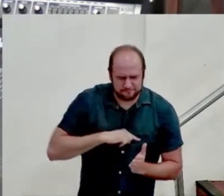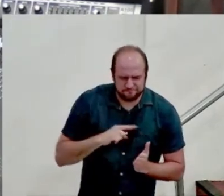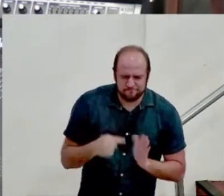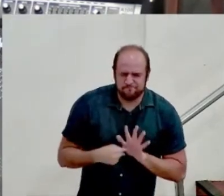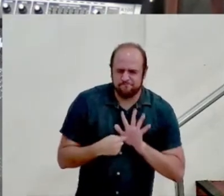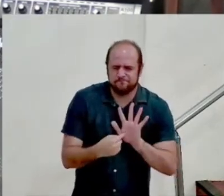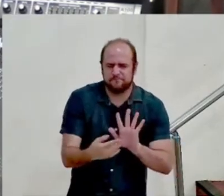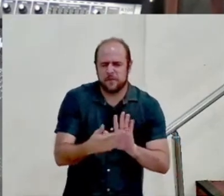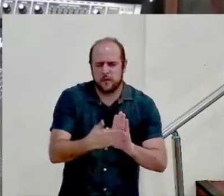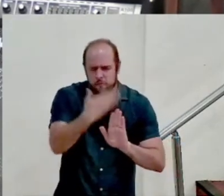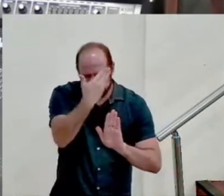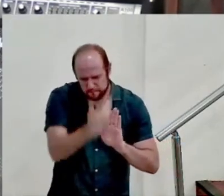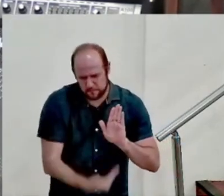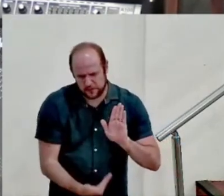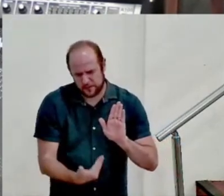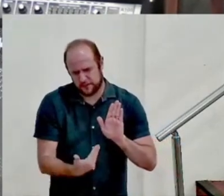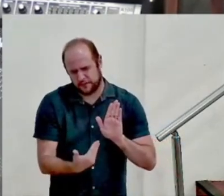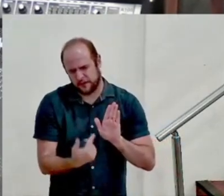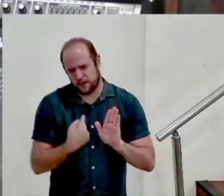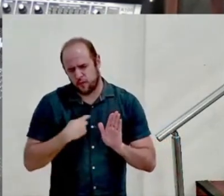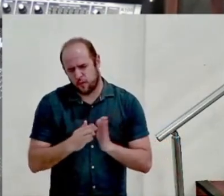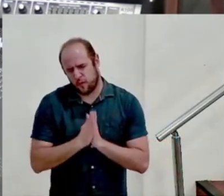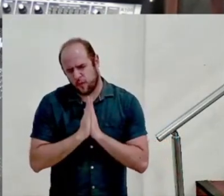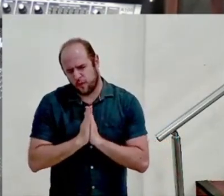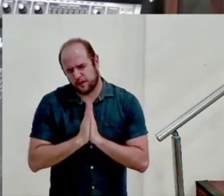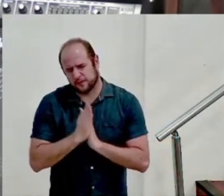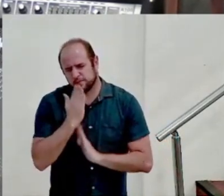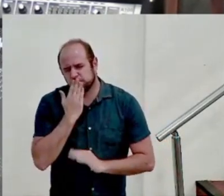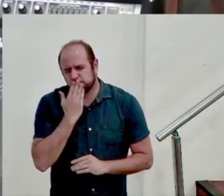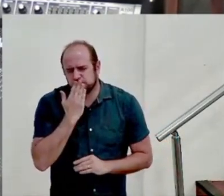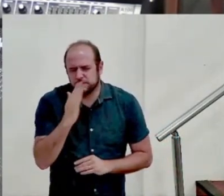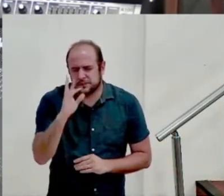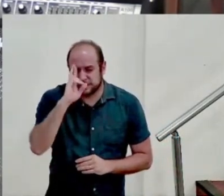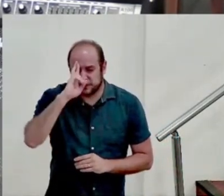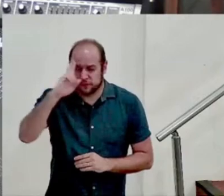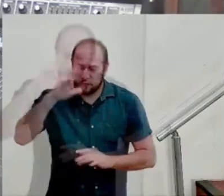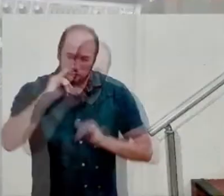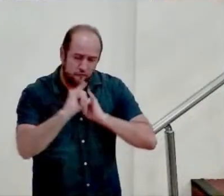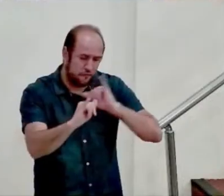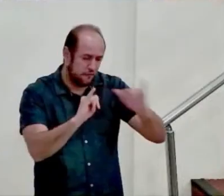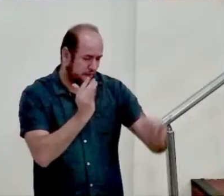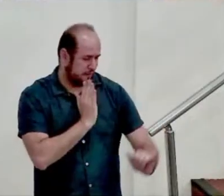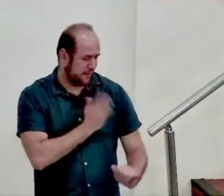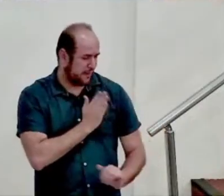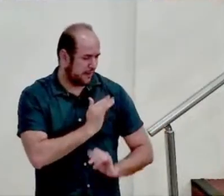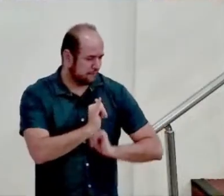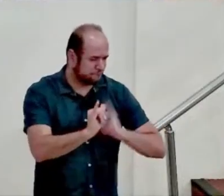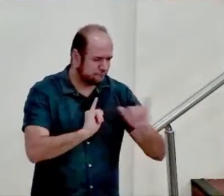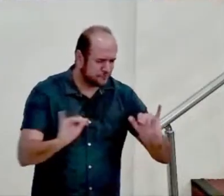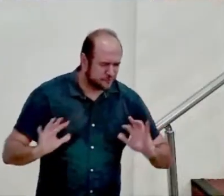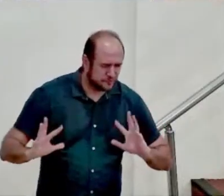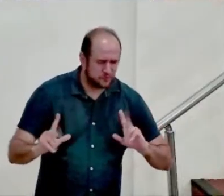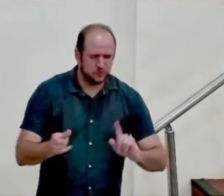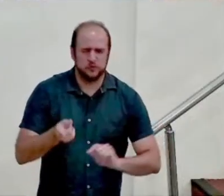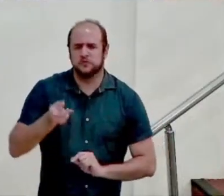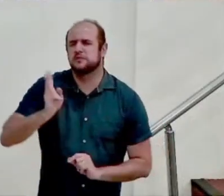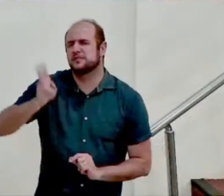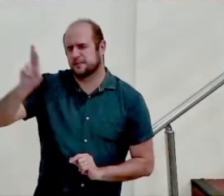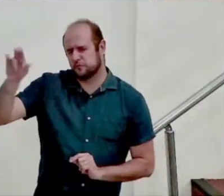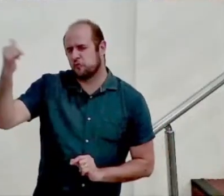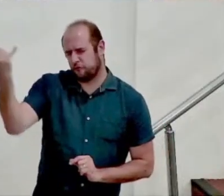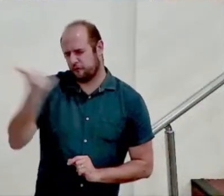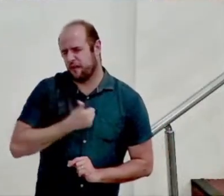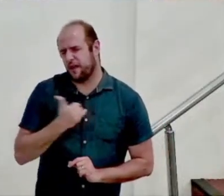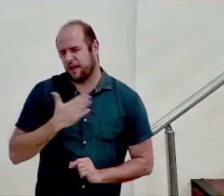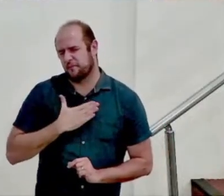E o meu desejo, a minha oração é que o Senhor fale ao coração de cada um dos meus irmãos, como o Senhor tem falado ao meu coração